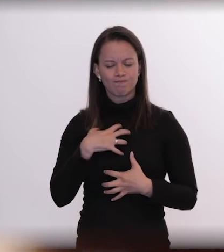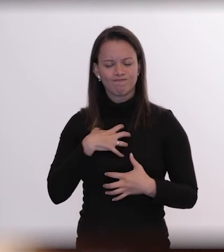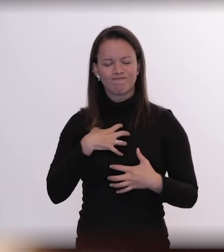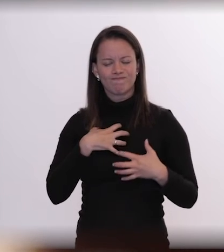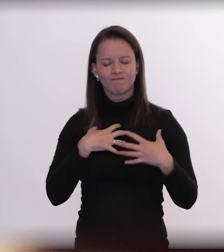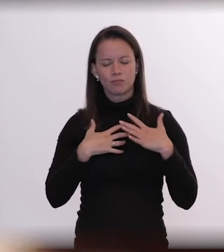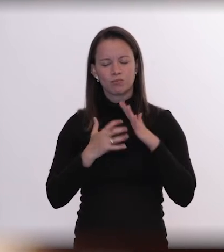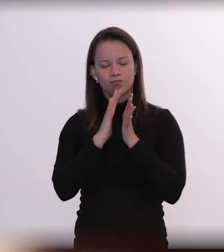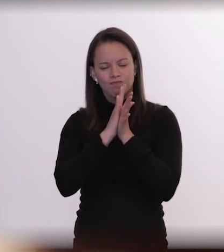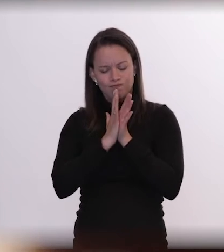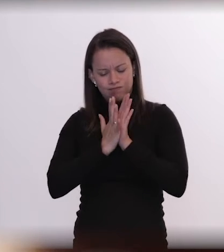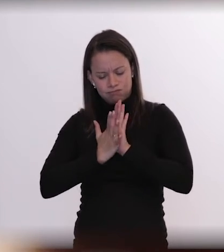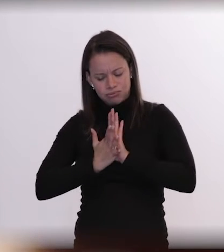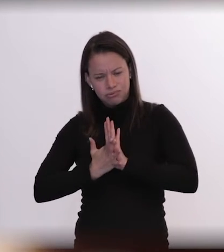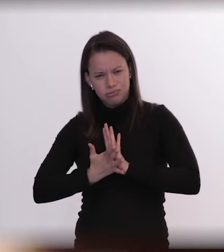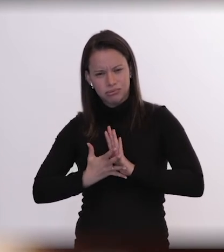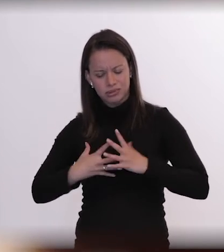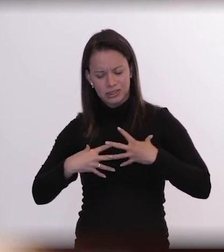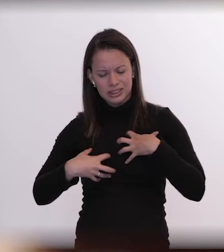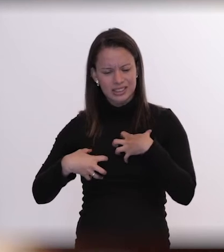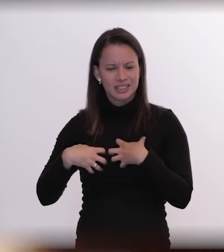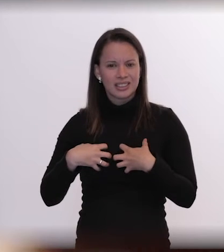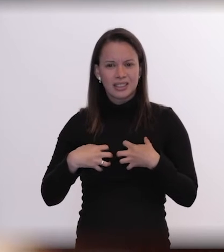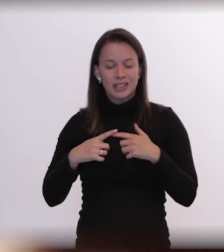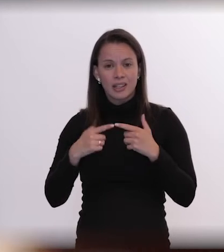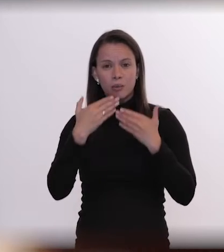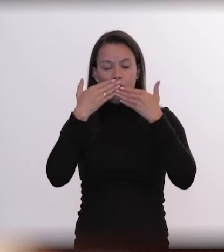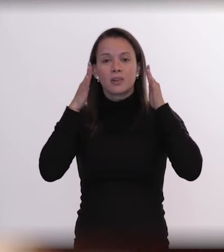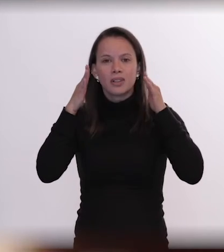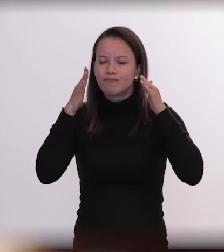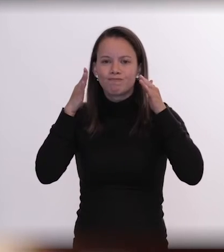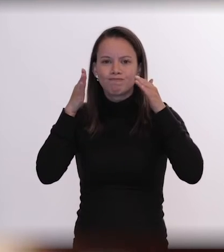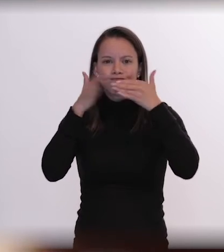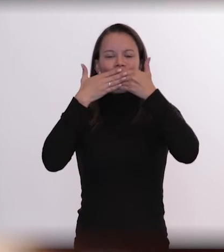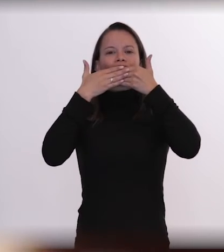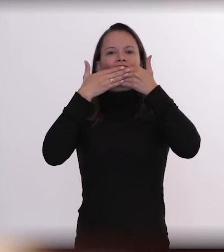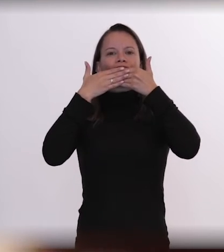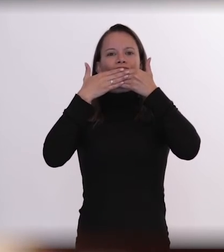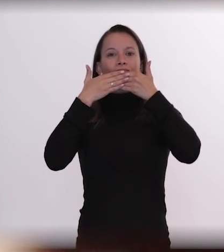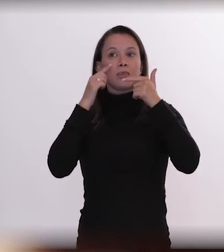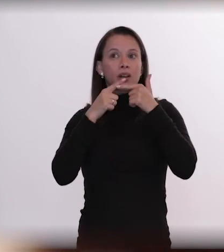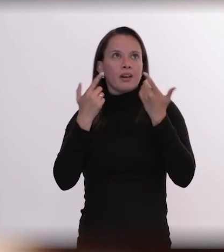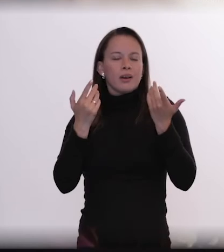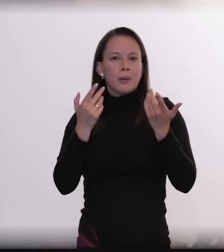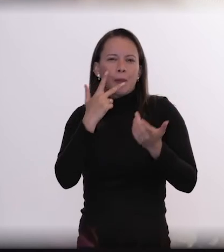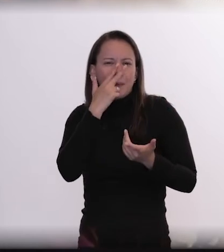disruptiva terrível brutal e ela não pode falar com ninguém porque ela precisa se envergonhar